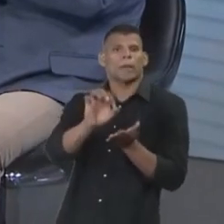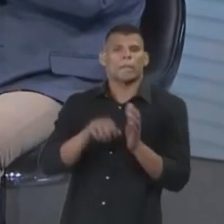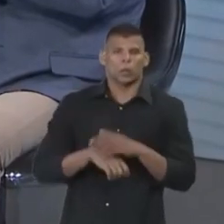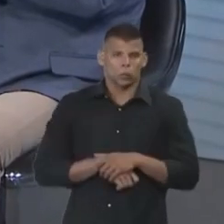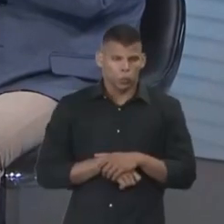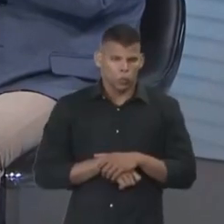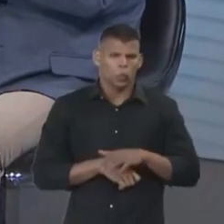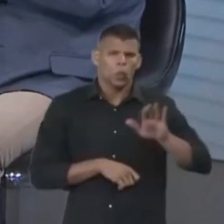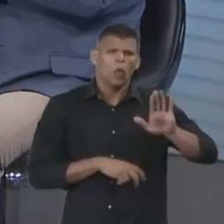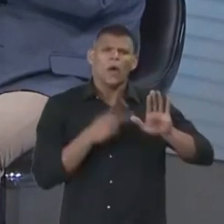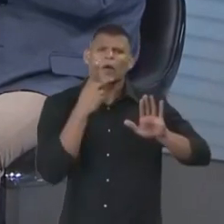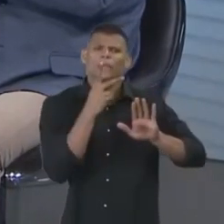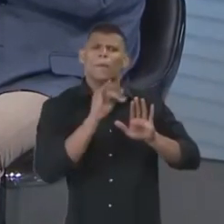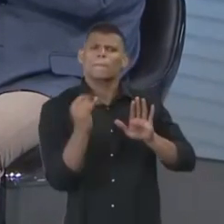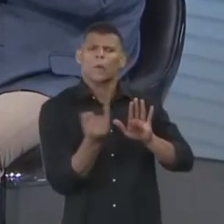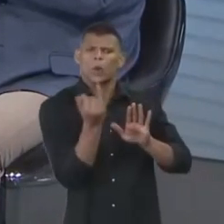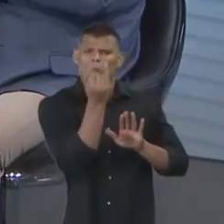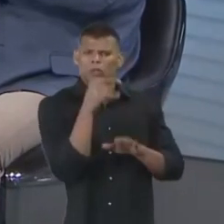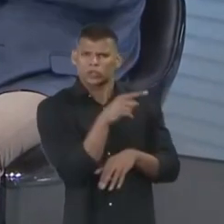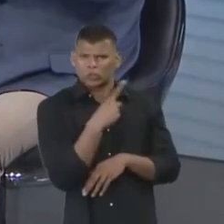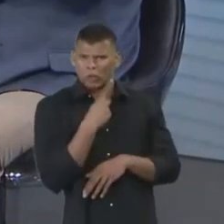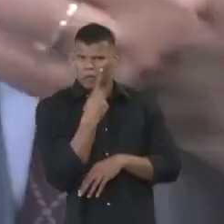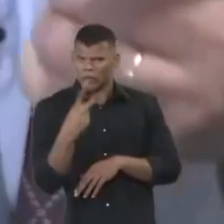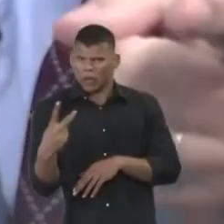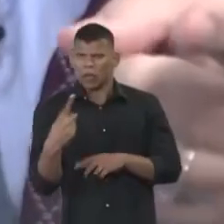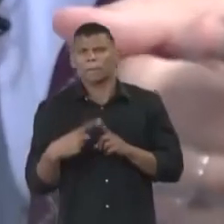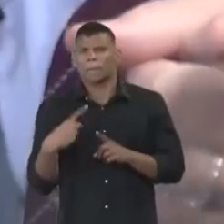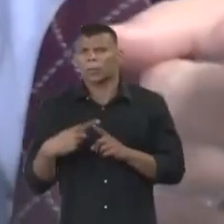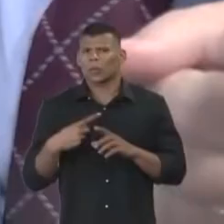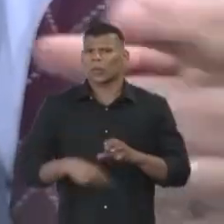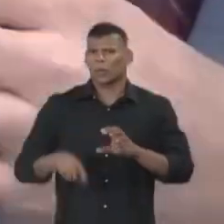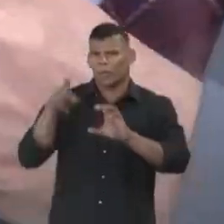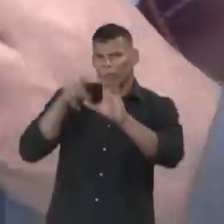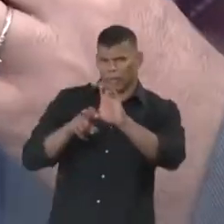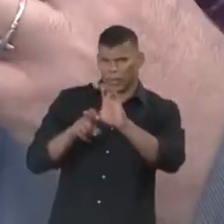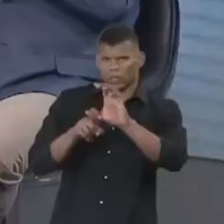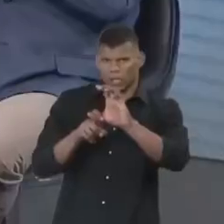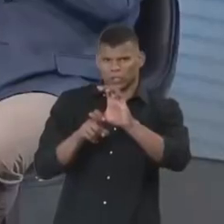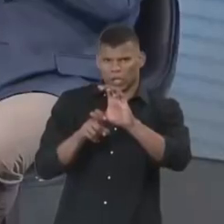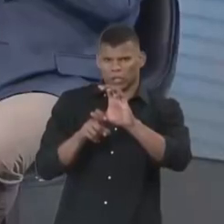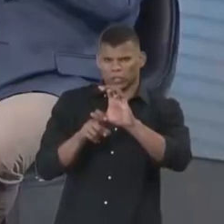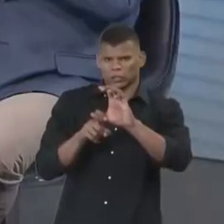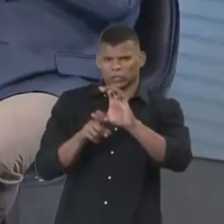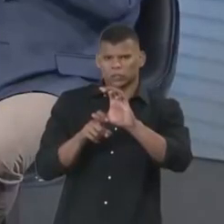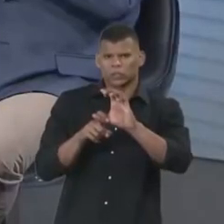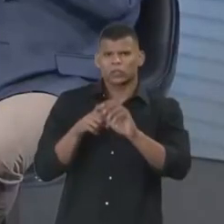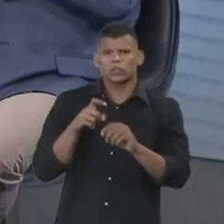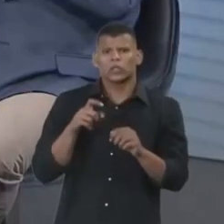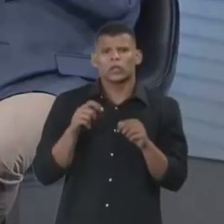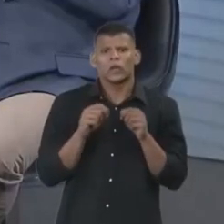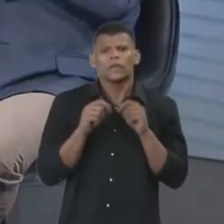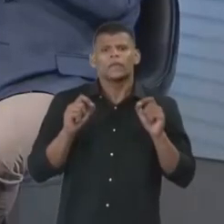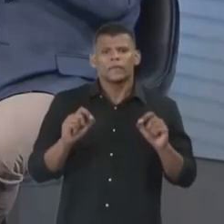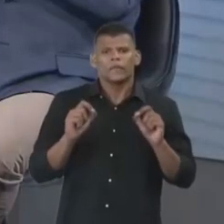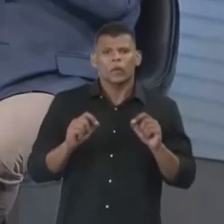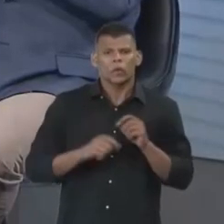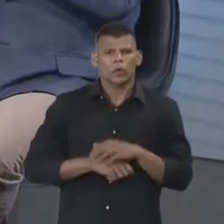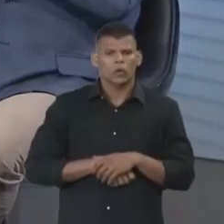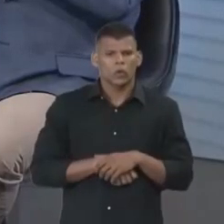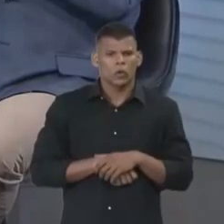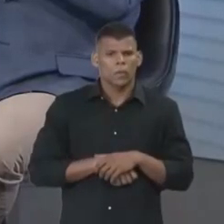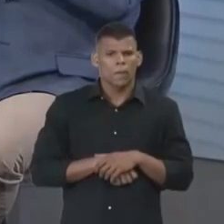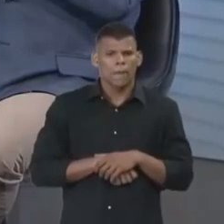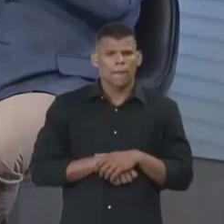falando aí algo importante porque é o seguinte, essa dependência foi que, de certa forma,